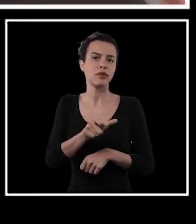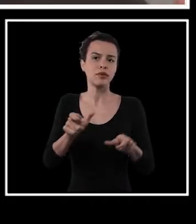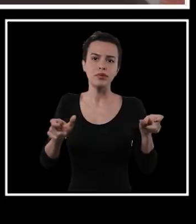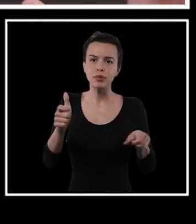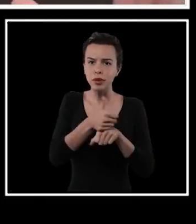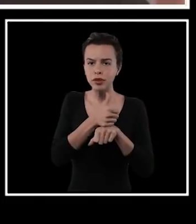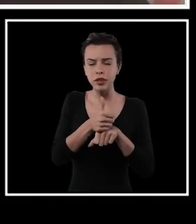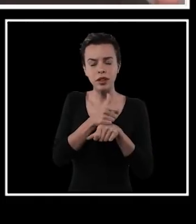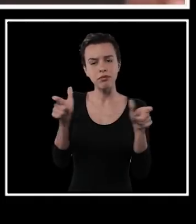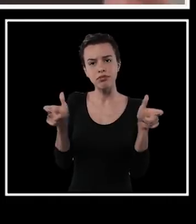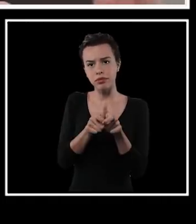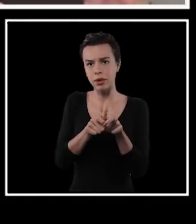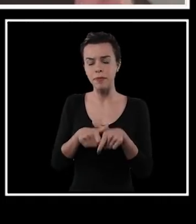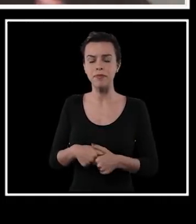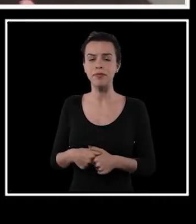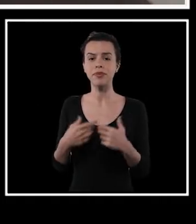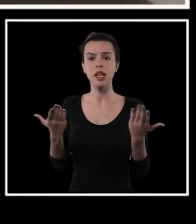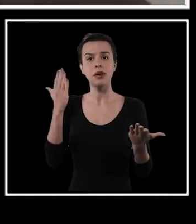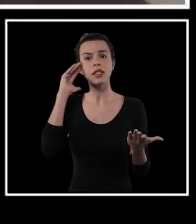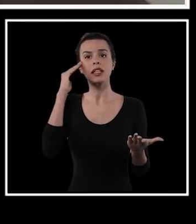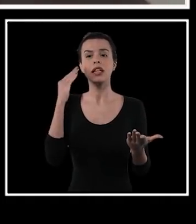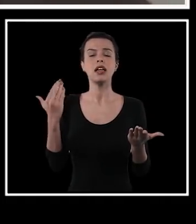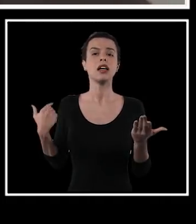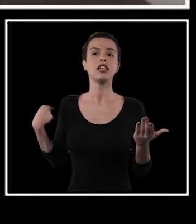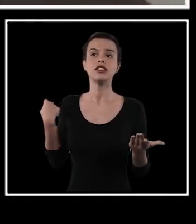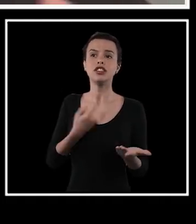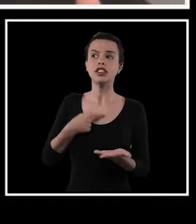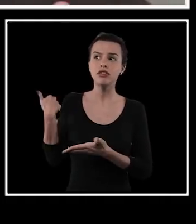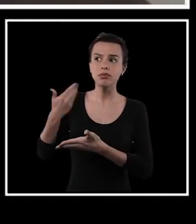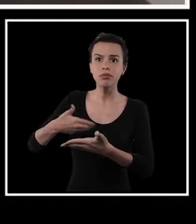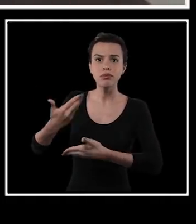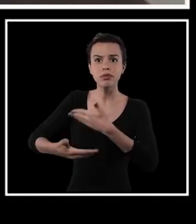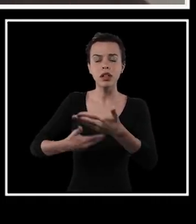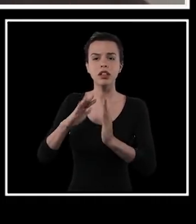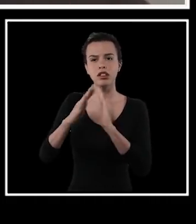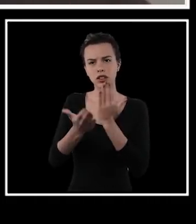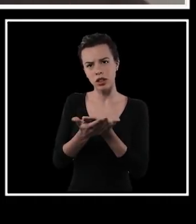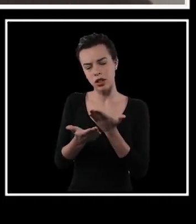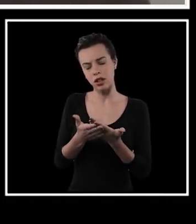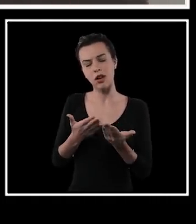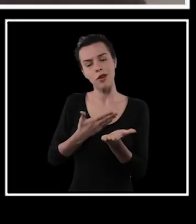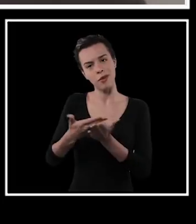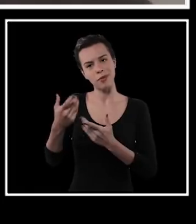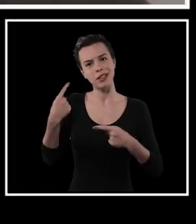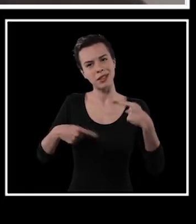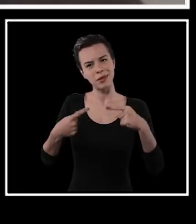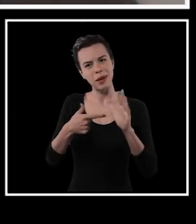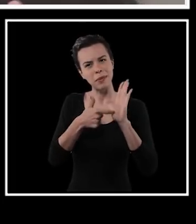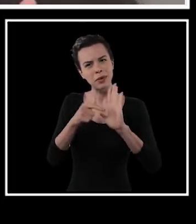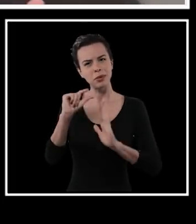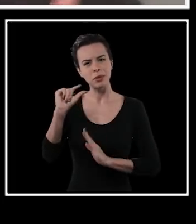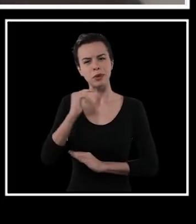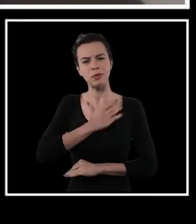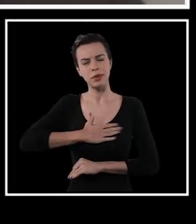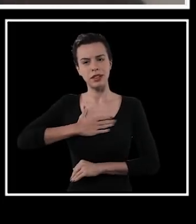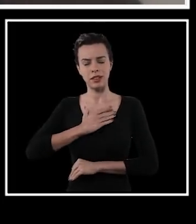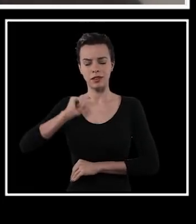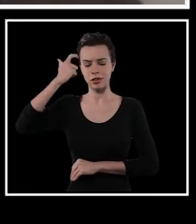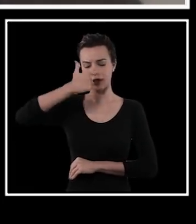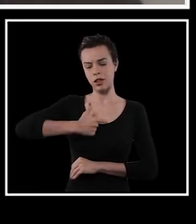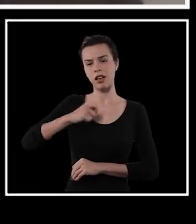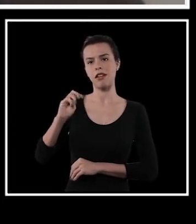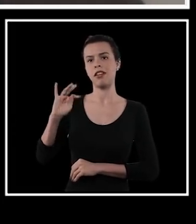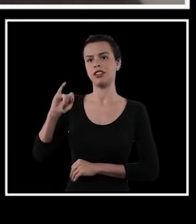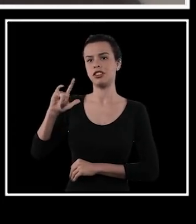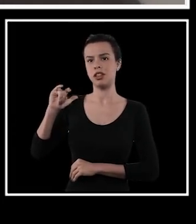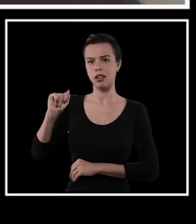entender, primeiro, como a gente chegou até aqui com as escolas. E para ir para o debate, deixa eu me apresentar um pouquinho. Prazer, eu sou Atili